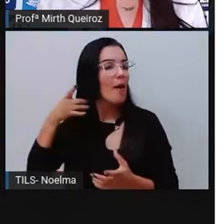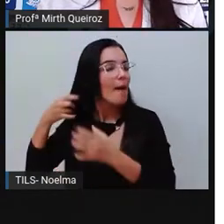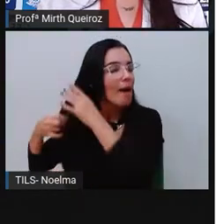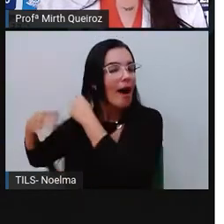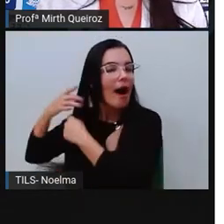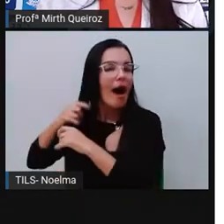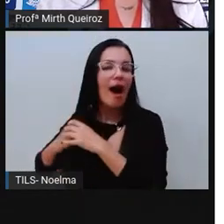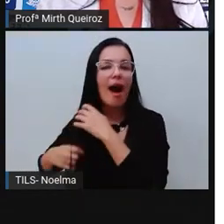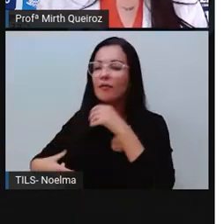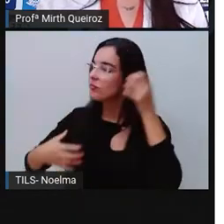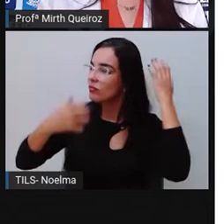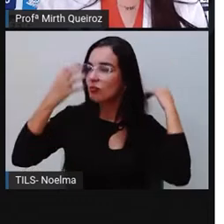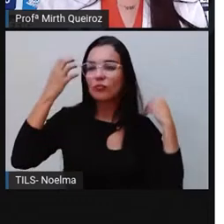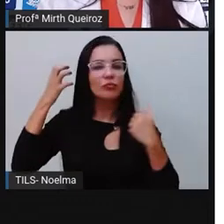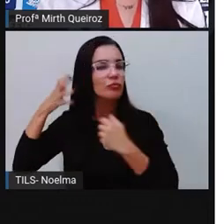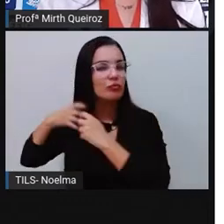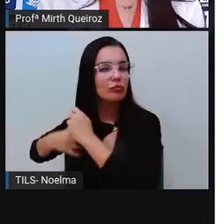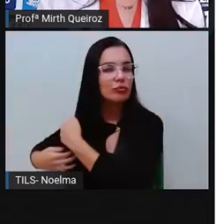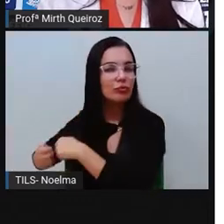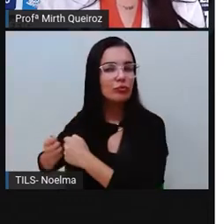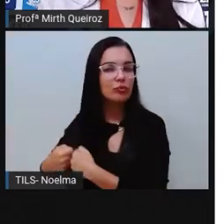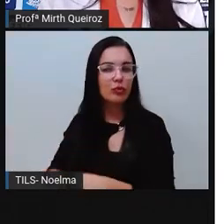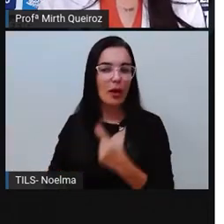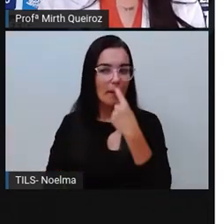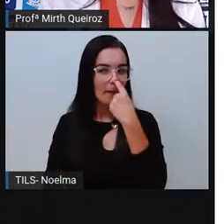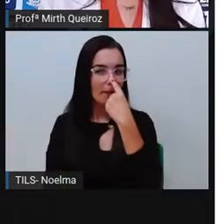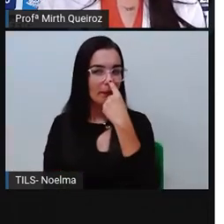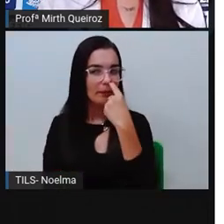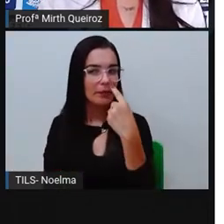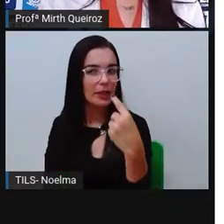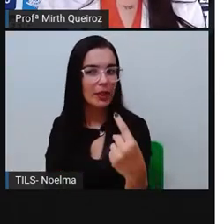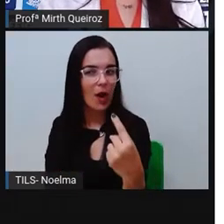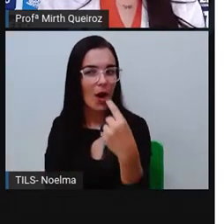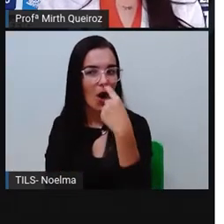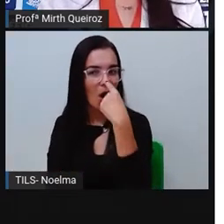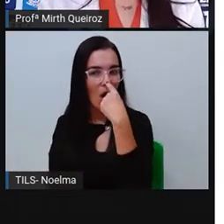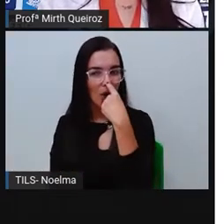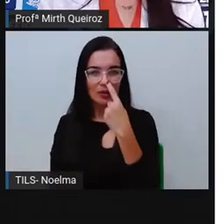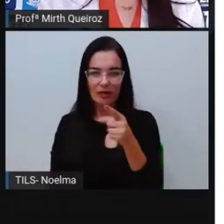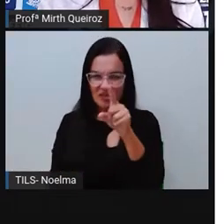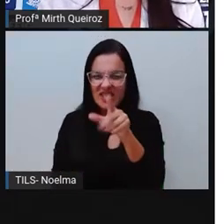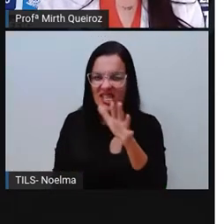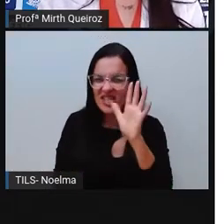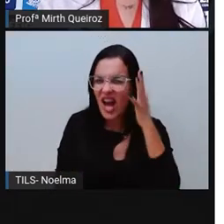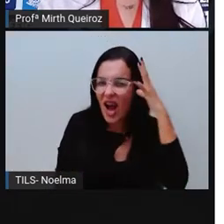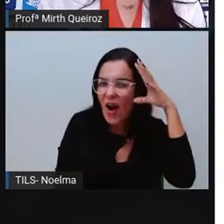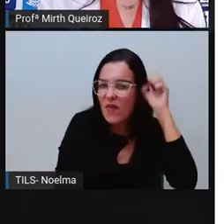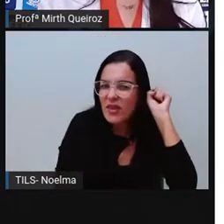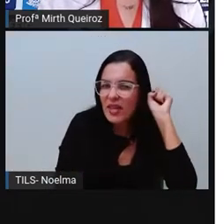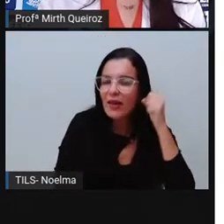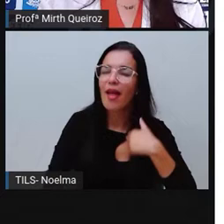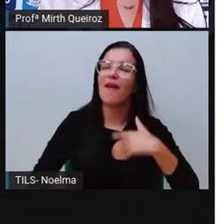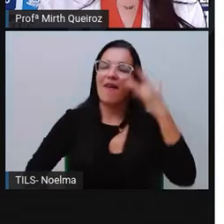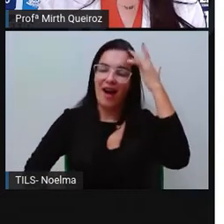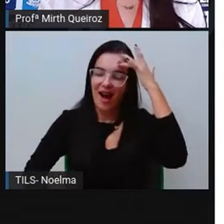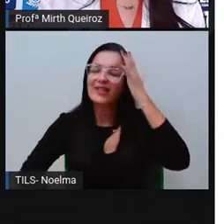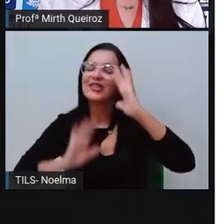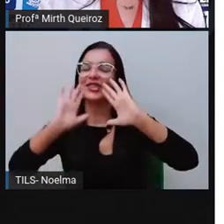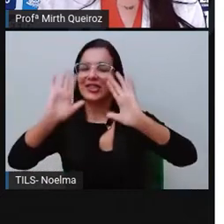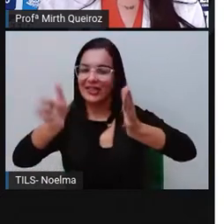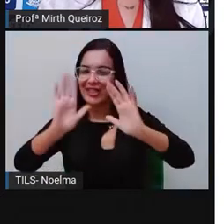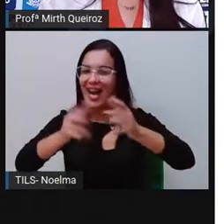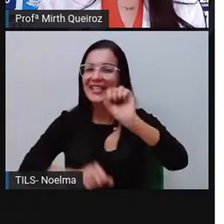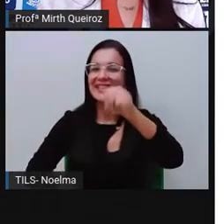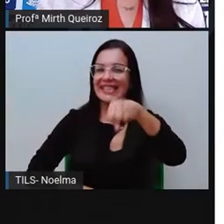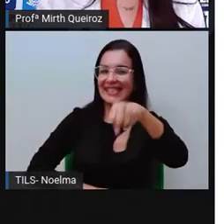Pinóquio, vocês já ouviram esses contos de fadas? Eu acredito que sim, né? Esses contos de fadas aí